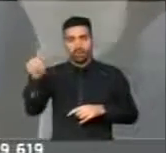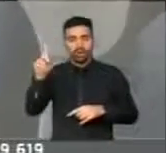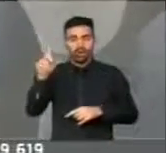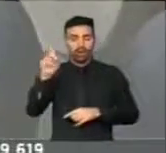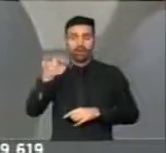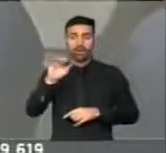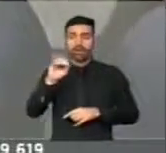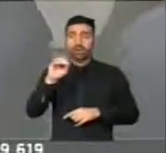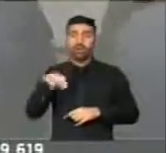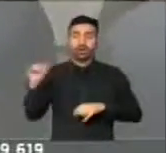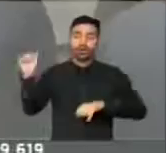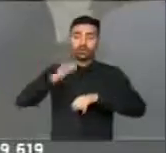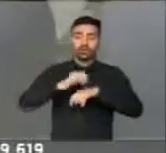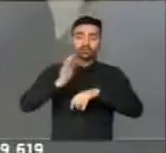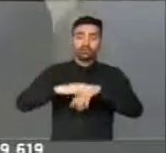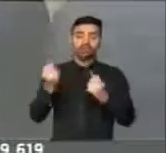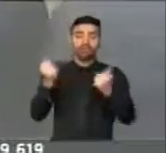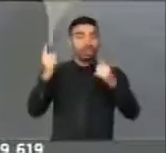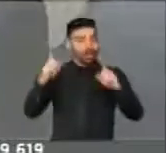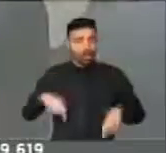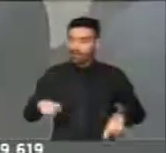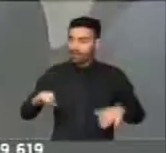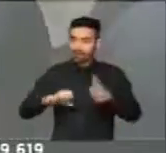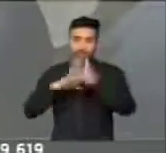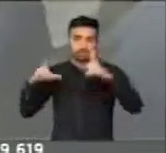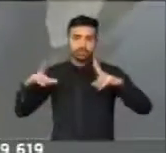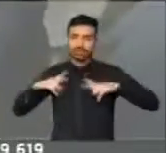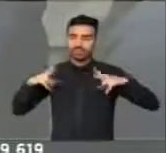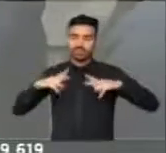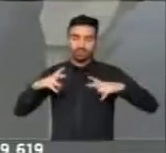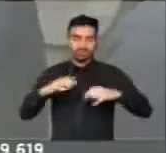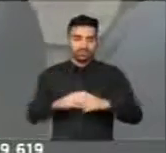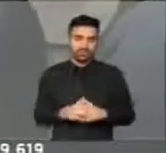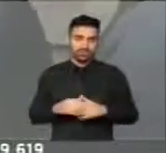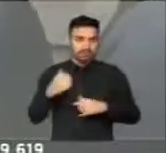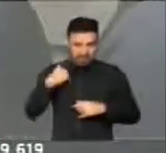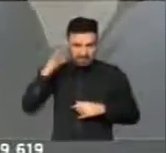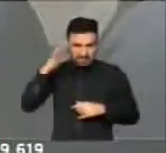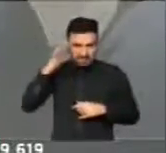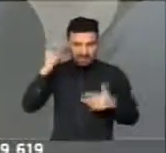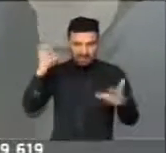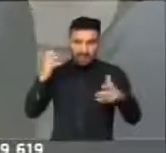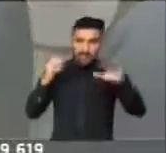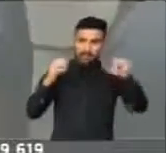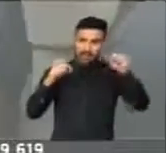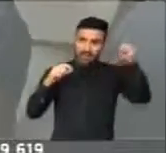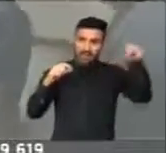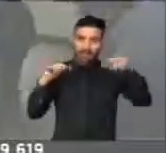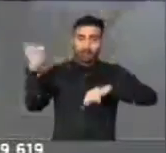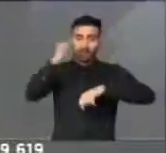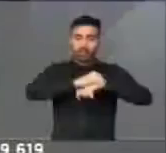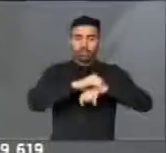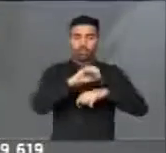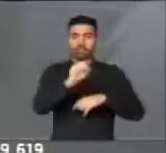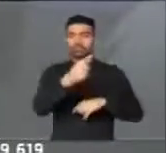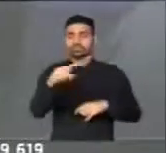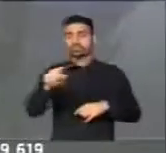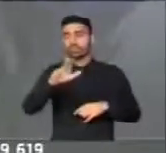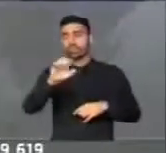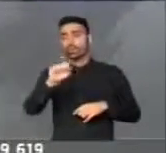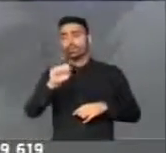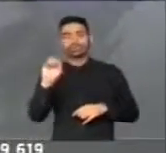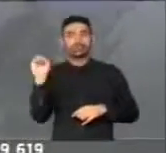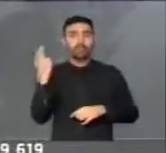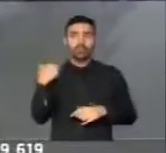rentáveis do país, é iniciativa privada. Eles não vão pegar o aeroporto de São Luís, nem o aeroporto